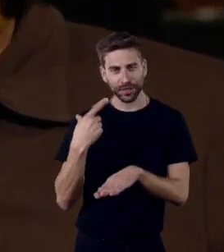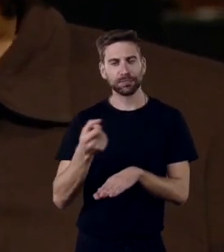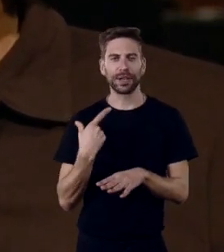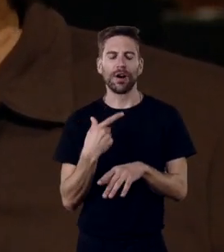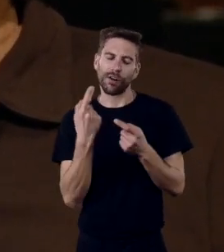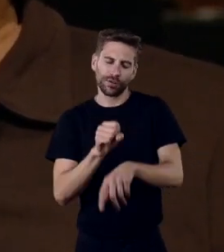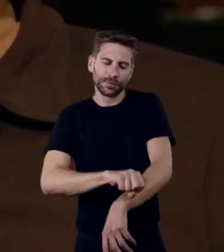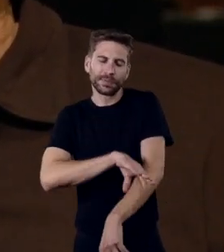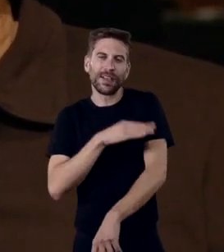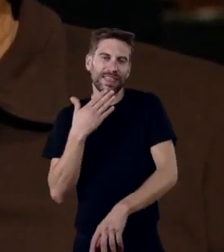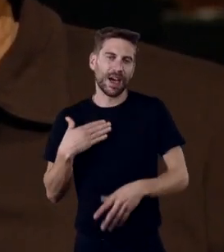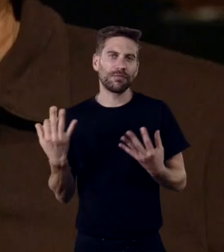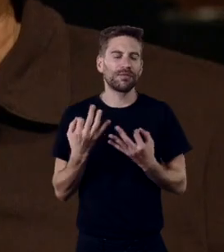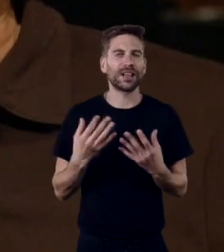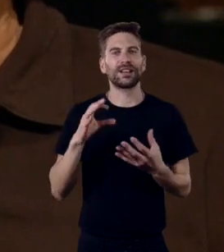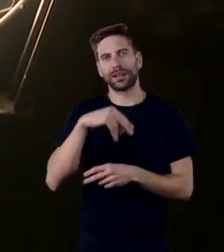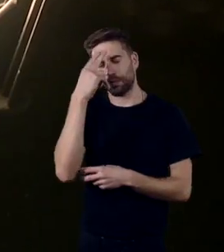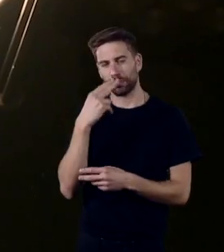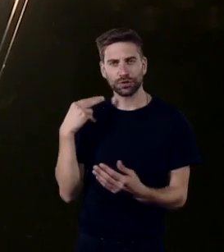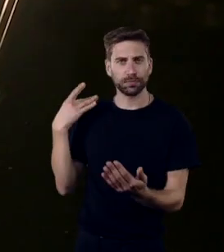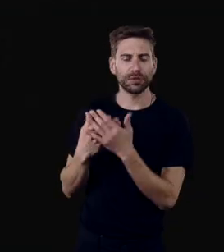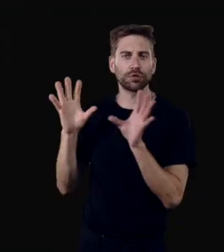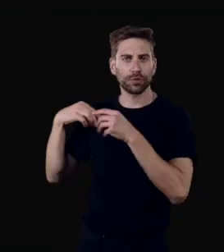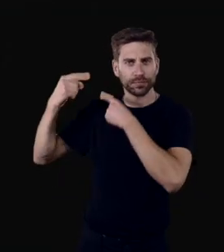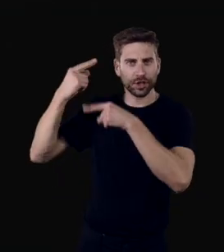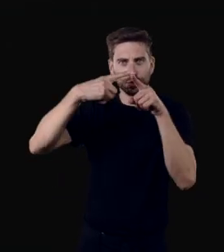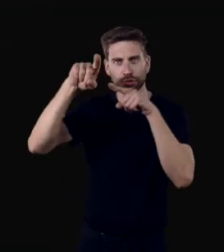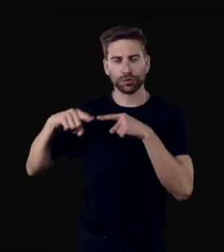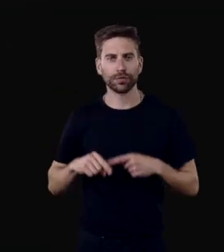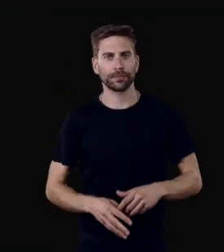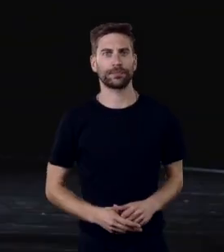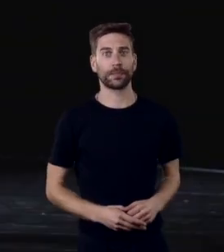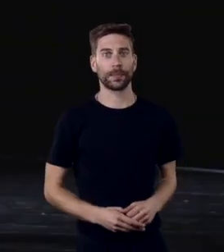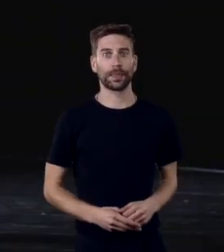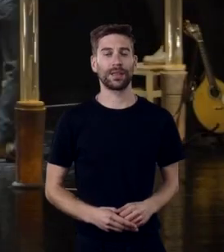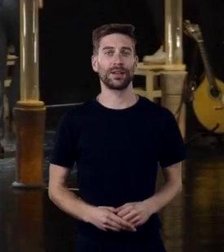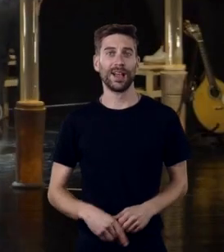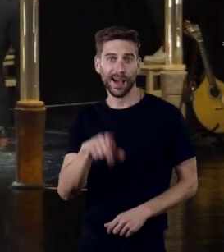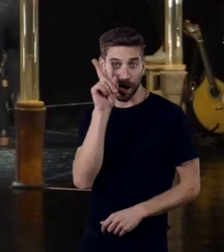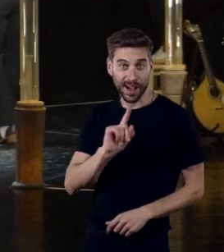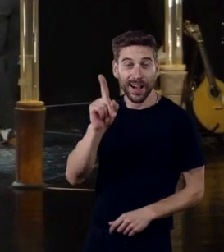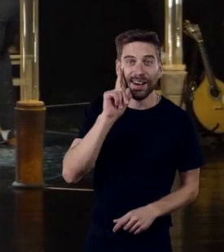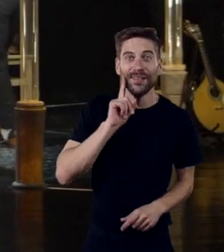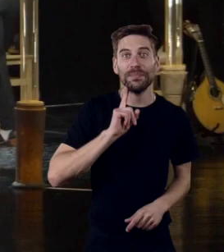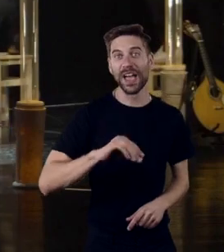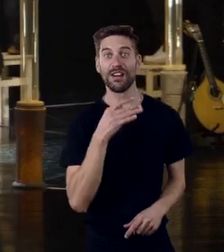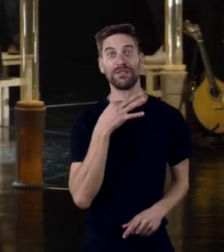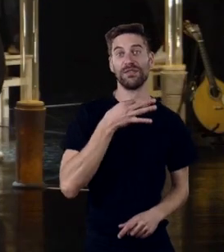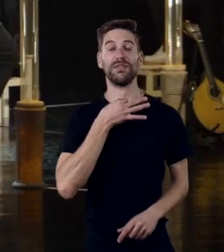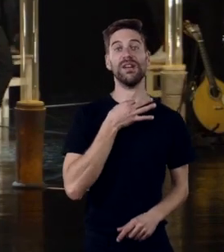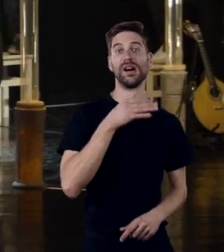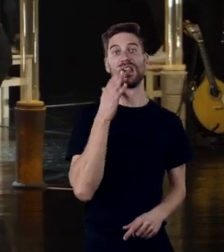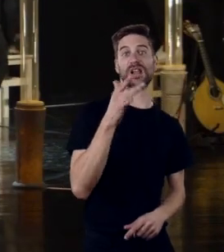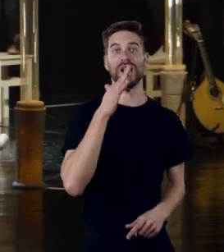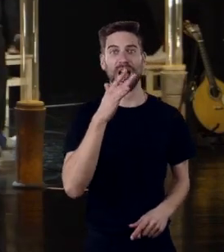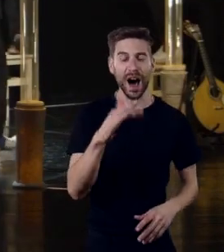emotivos também sobre esse histórico, que é um histórico que atravessa gerações. Bato o fado, Trigueirinha, dá-me